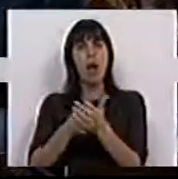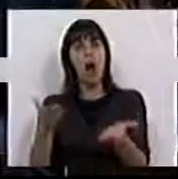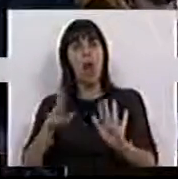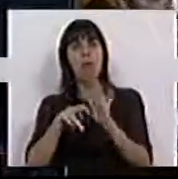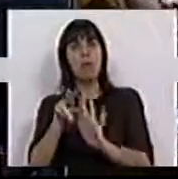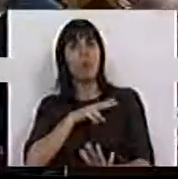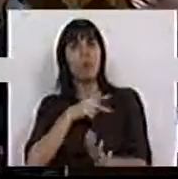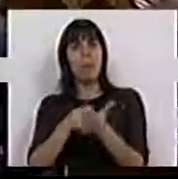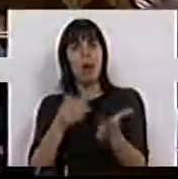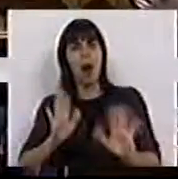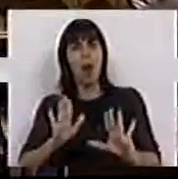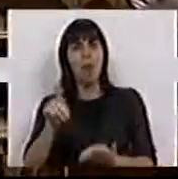de propinas.